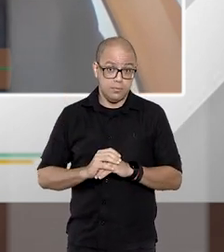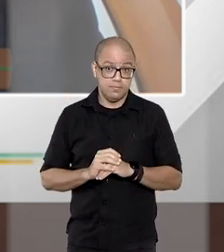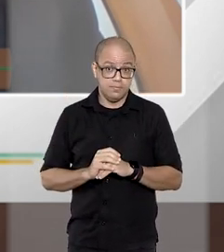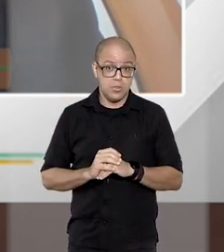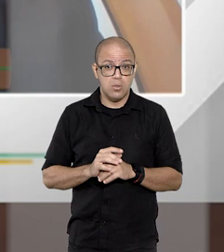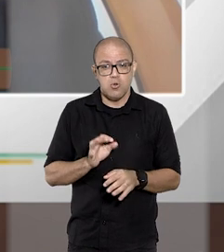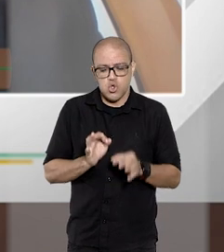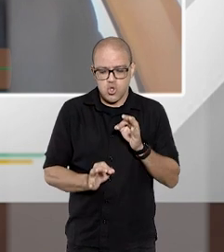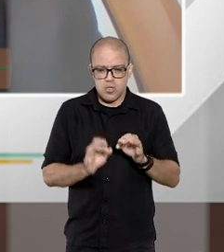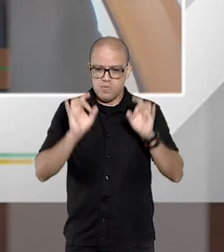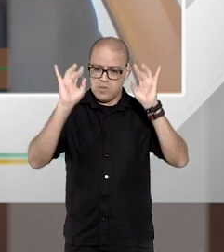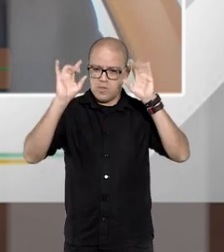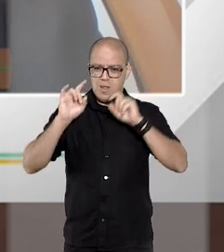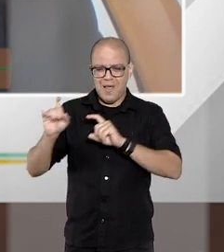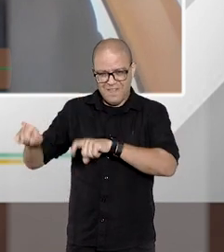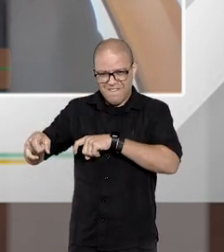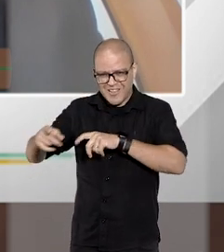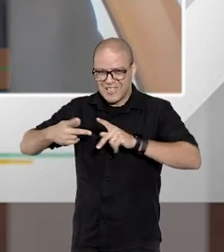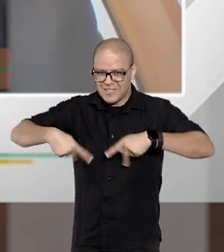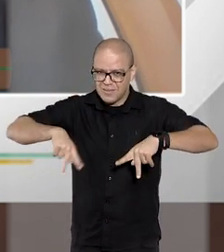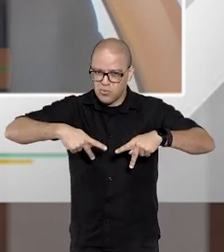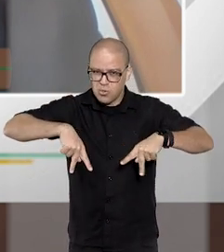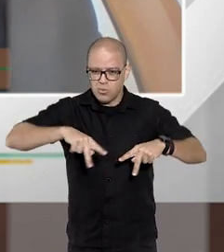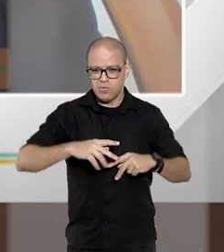dos juizados especiais da fazenda pública,